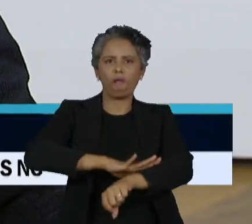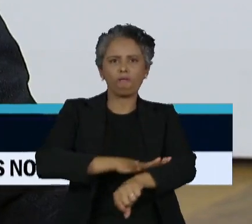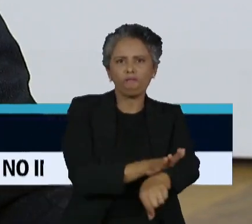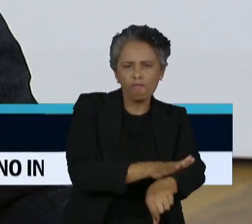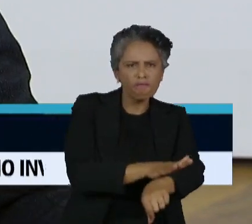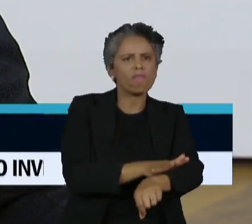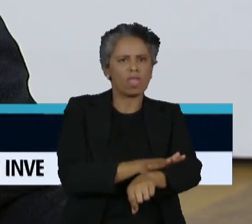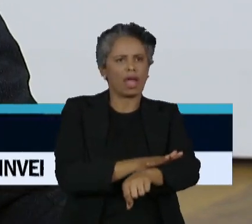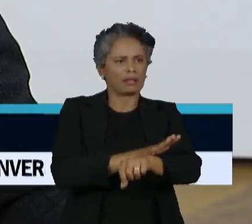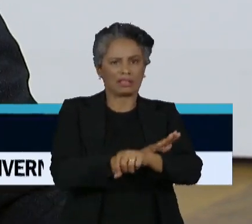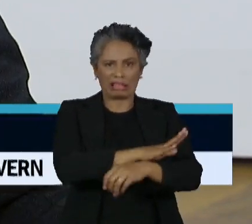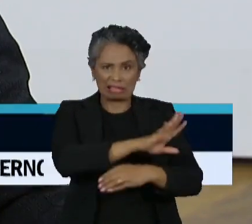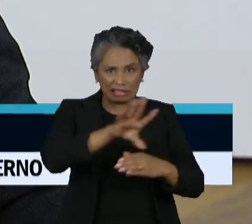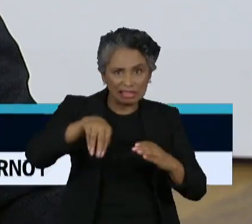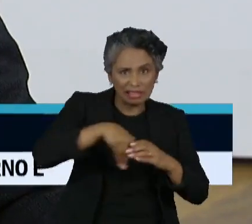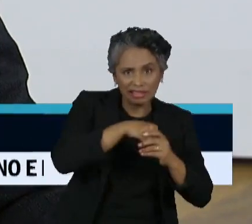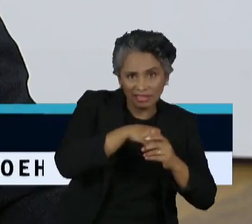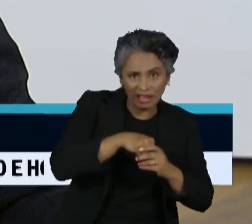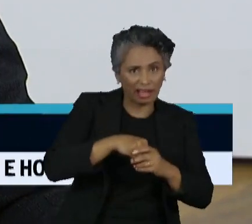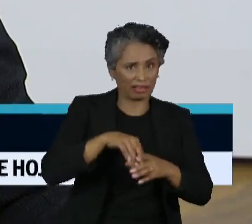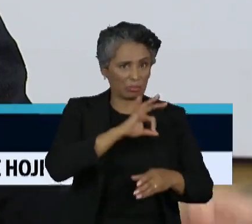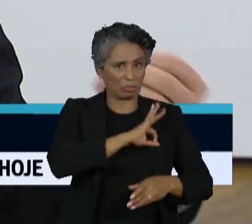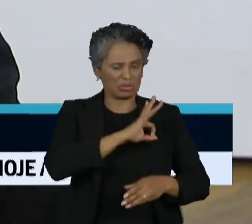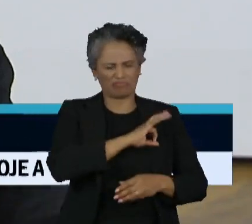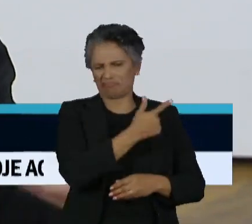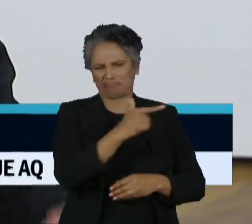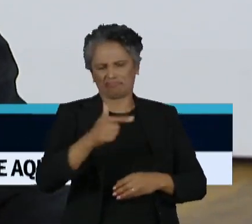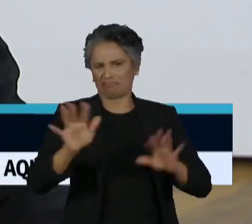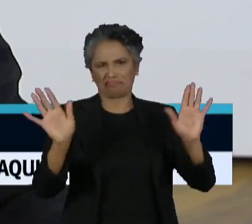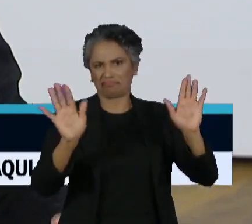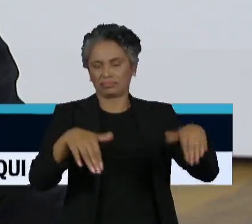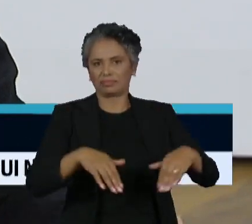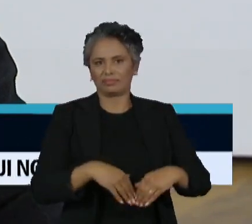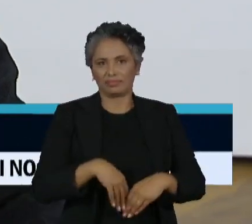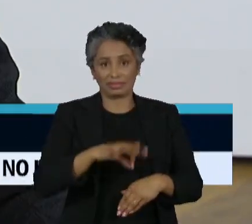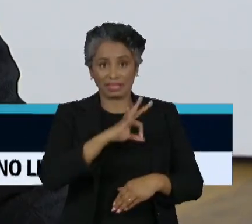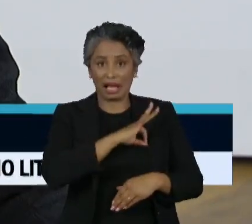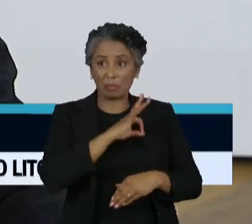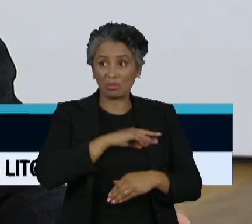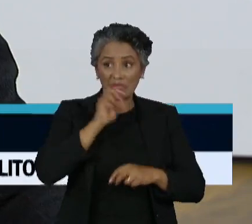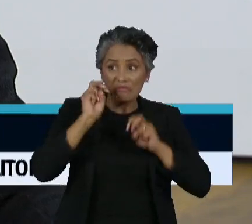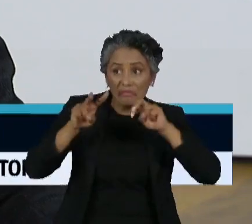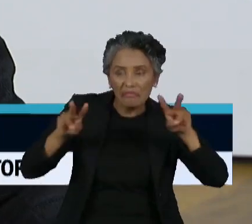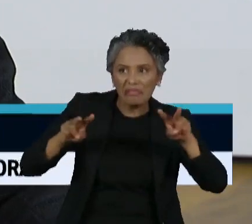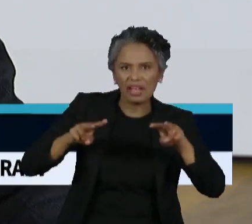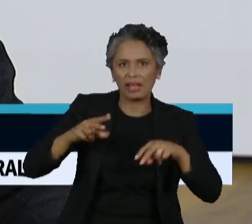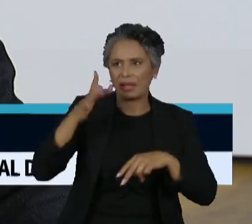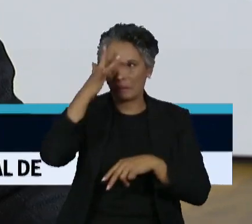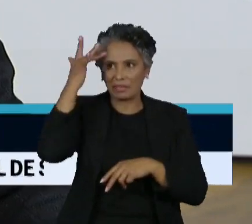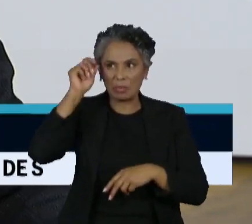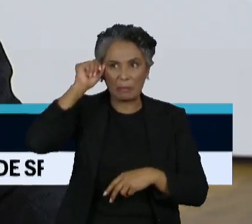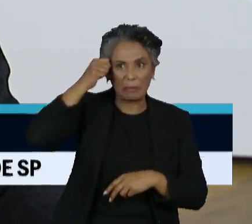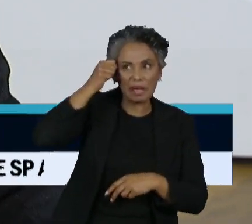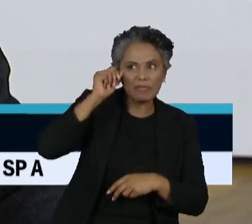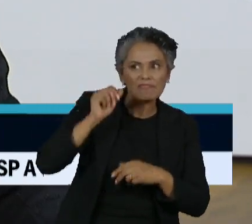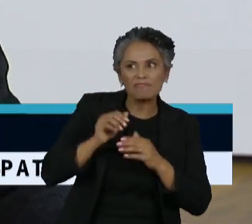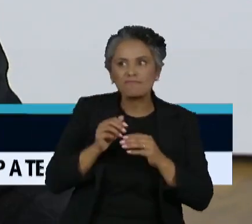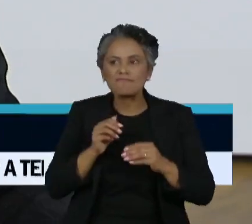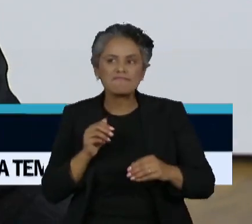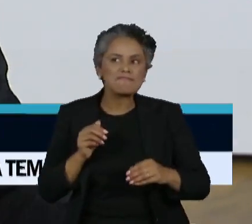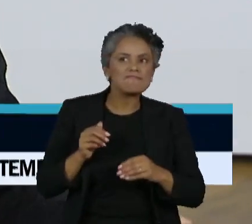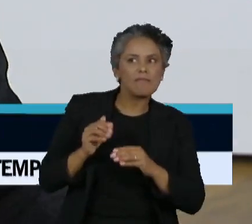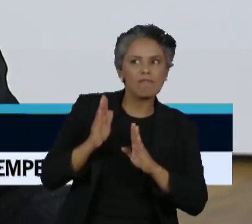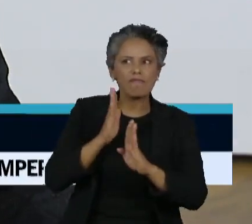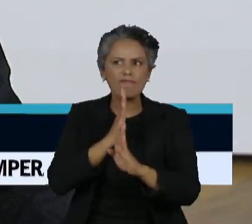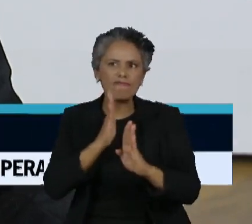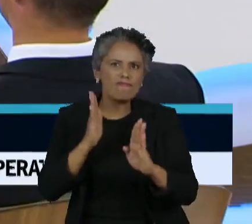presente de forma institucional nas polícias. A polícia não aborda porque é uma pessoa negra. A polícia é técnica. Ela aborda